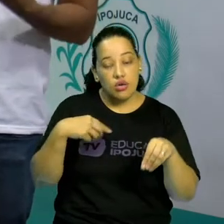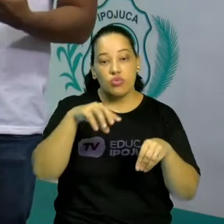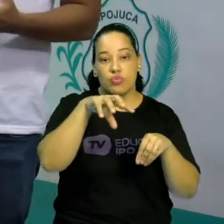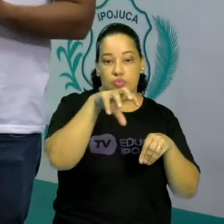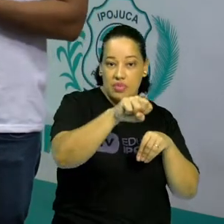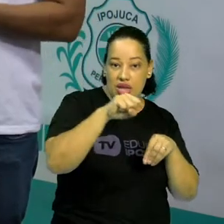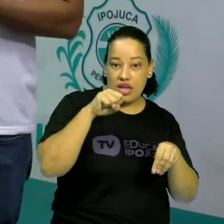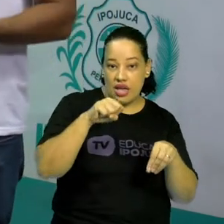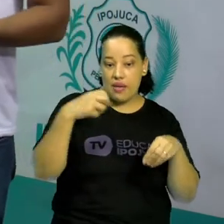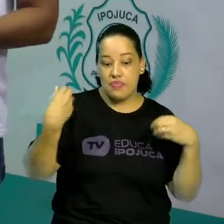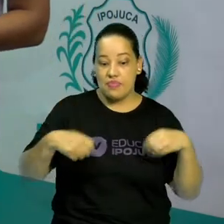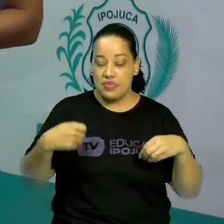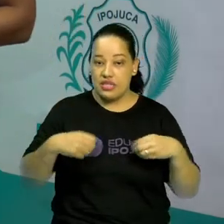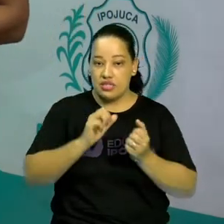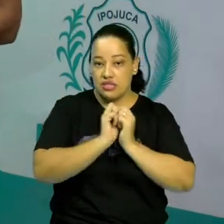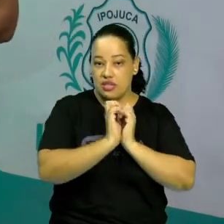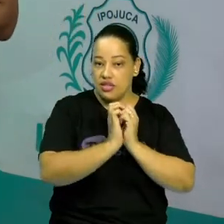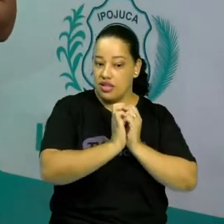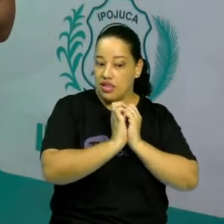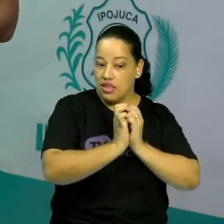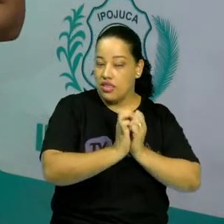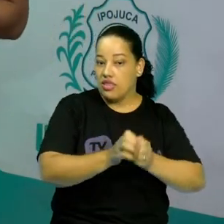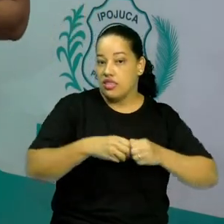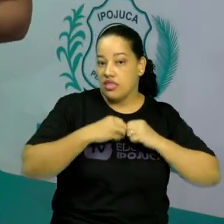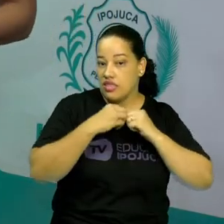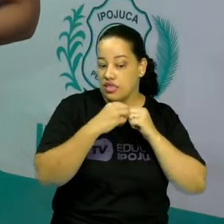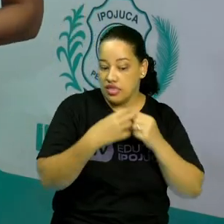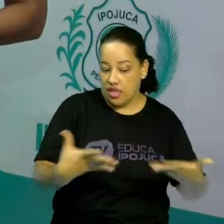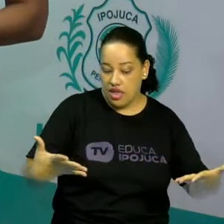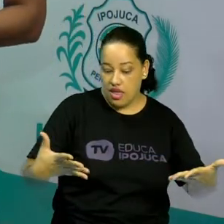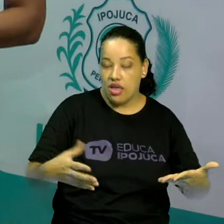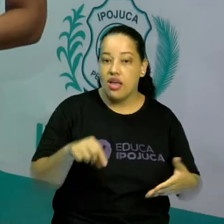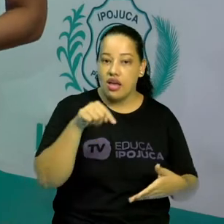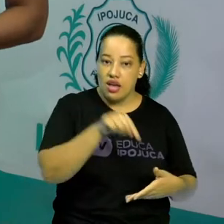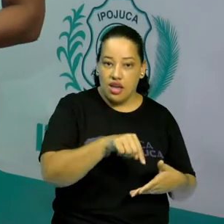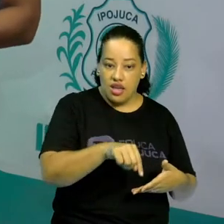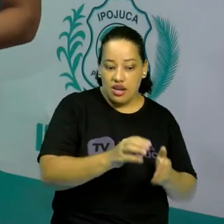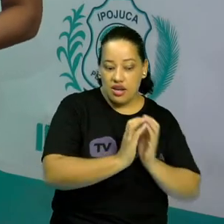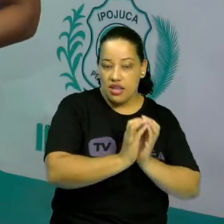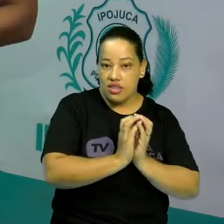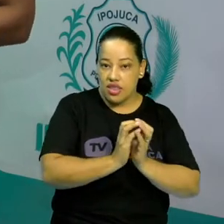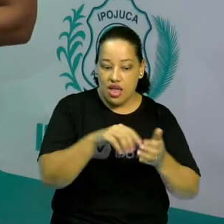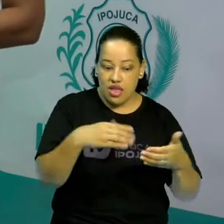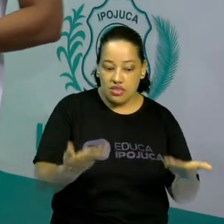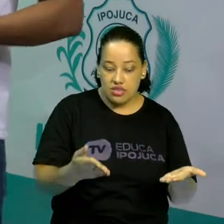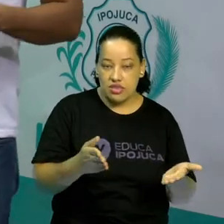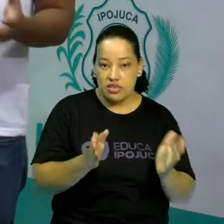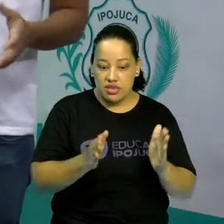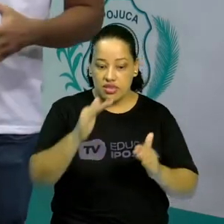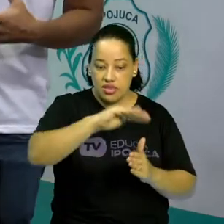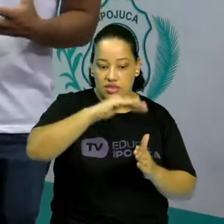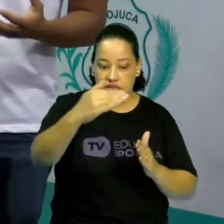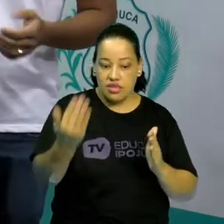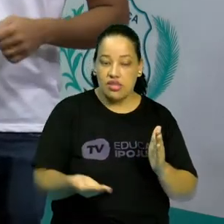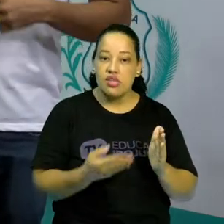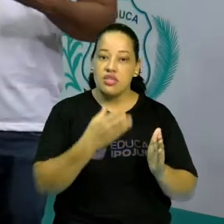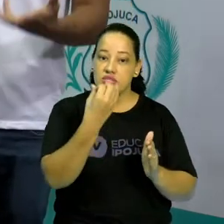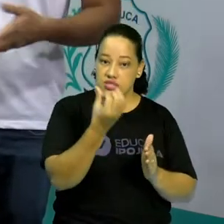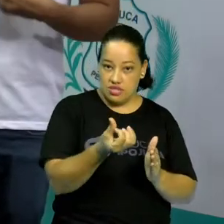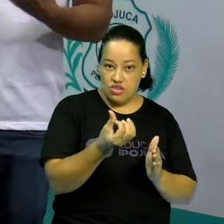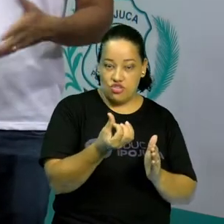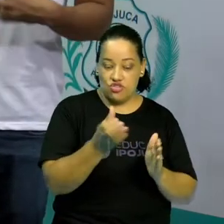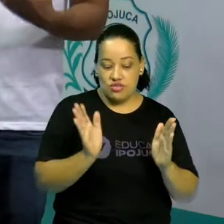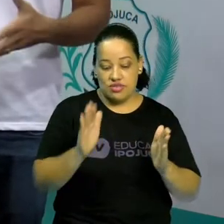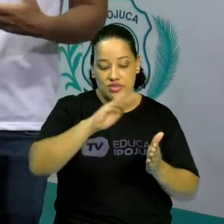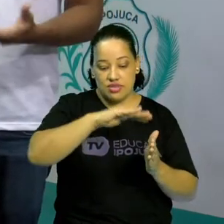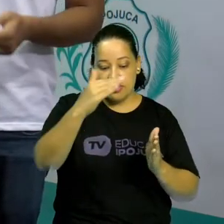utilize dois dados. Cada dado vão ter seis lados, né? Dados simples, dados comuns,